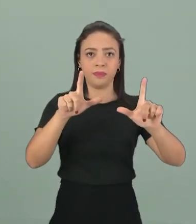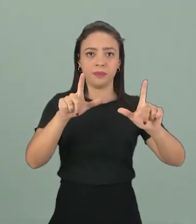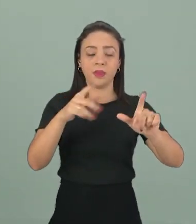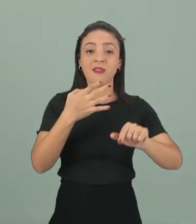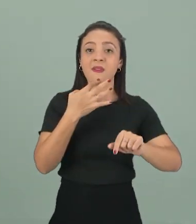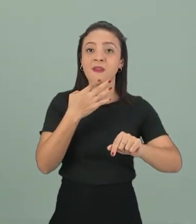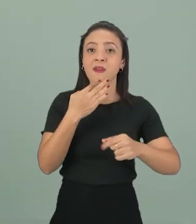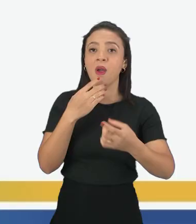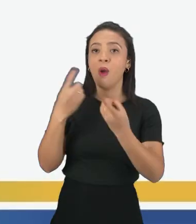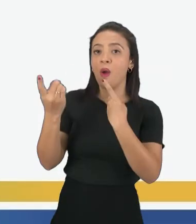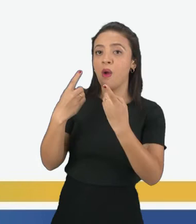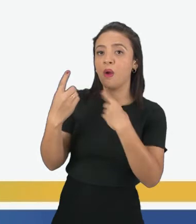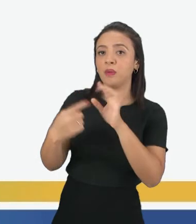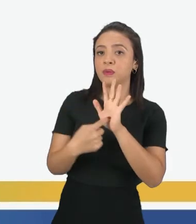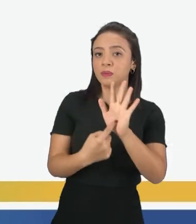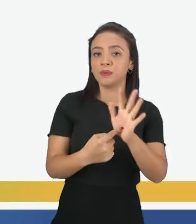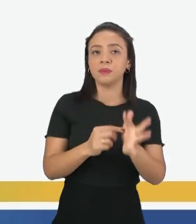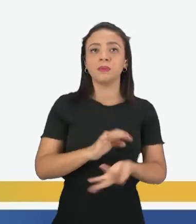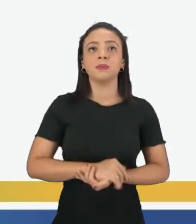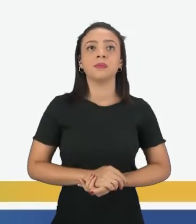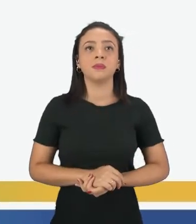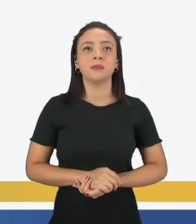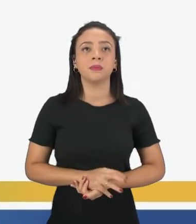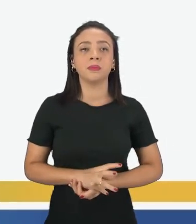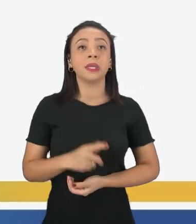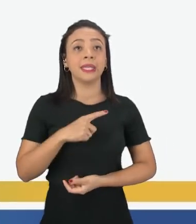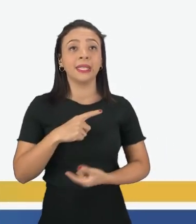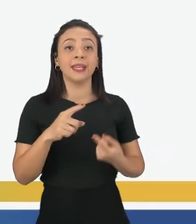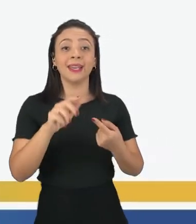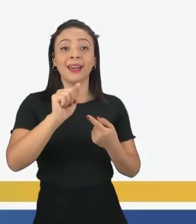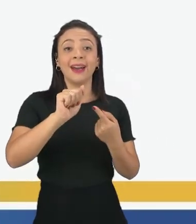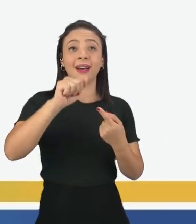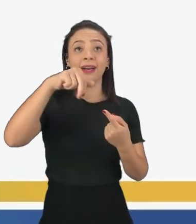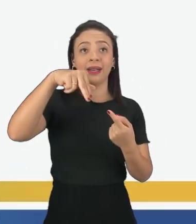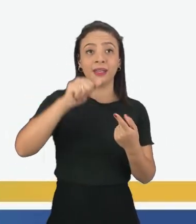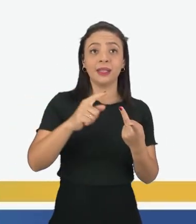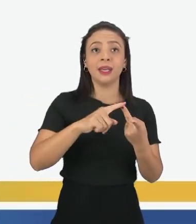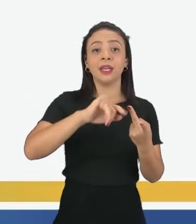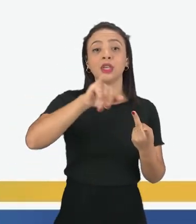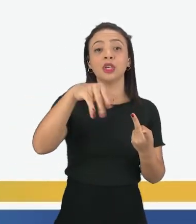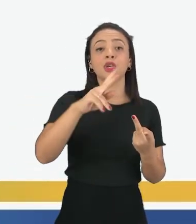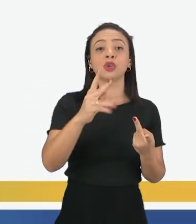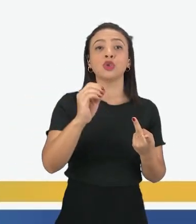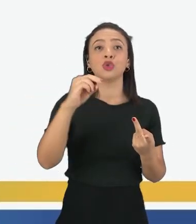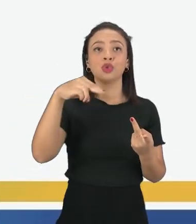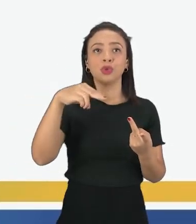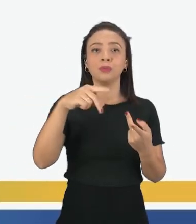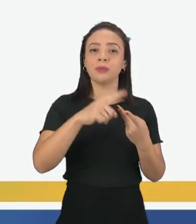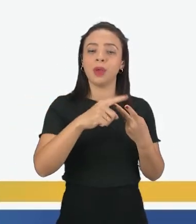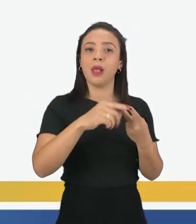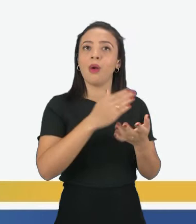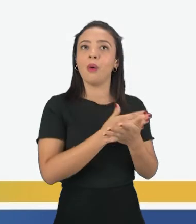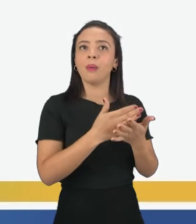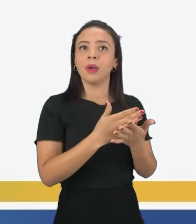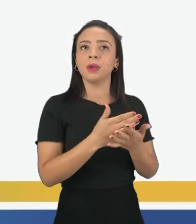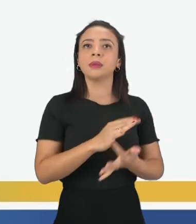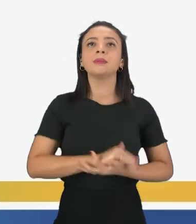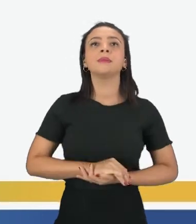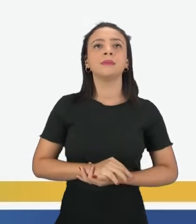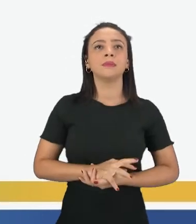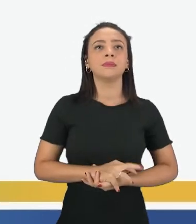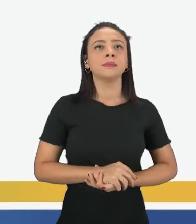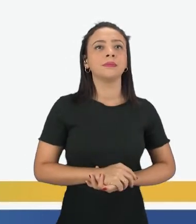diálogo que aparece aí. Então temos um diálogo entre a Anna e o John. E a Anna inicia o diálogo dizendo assim.